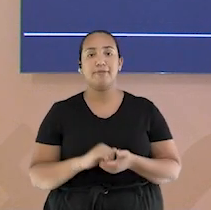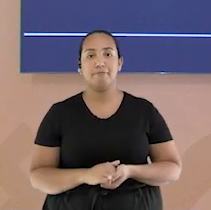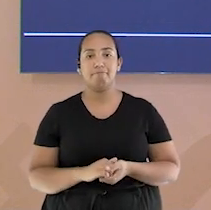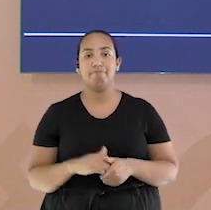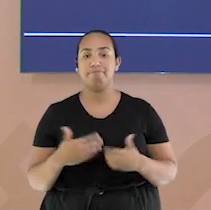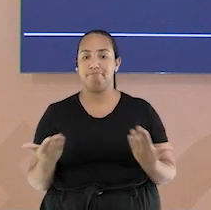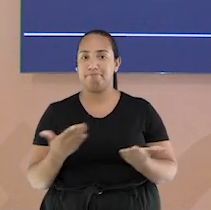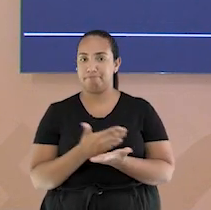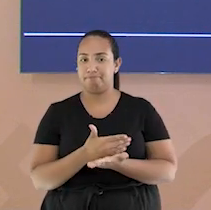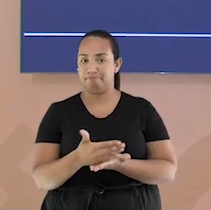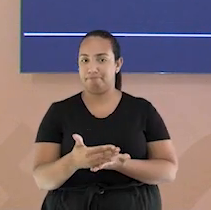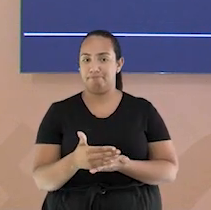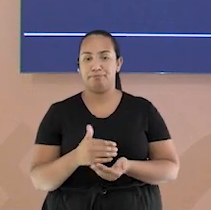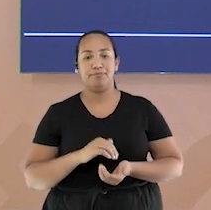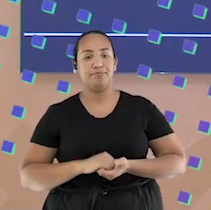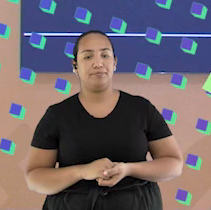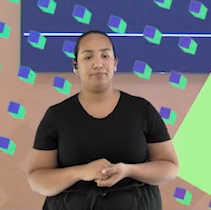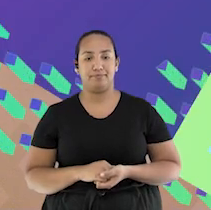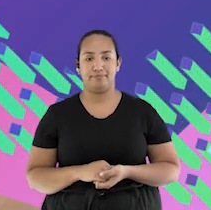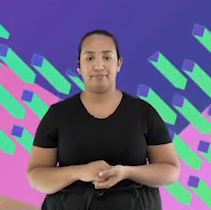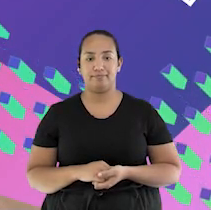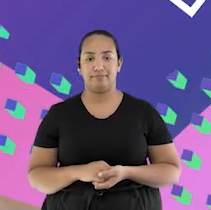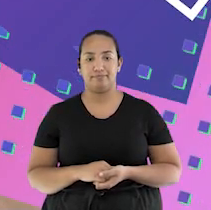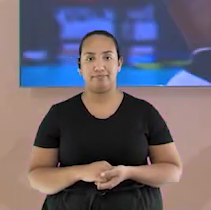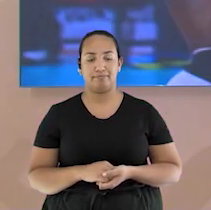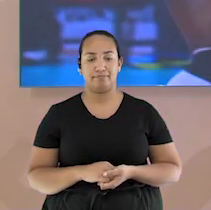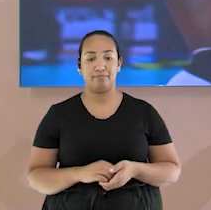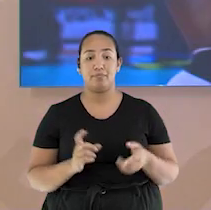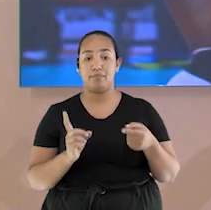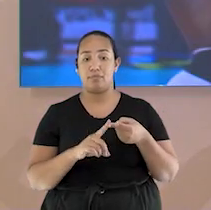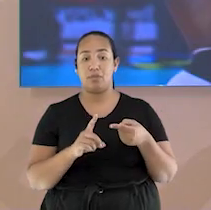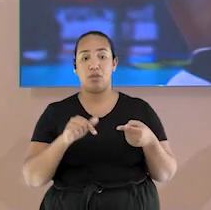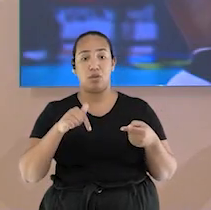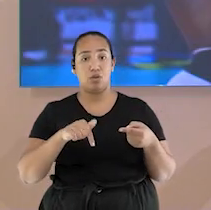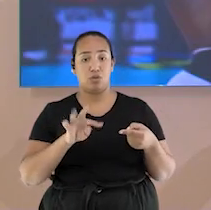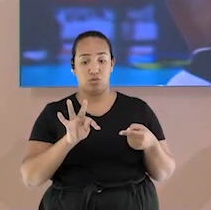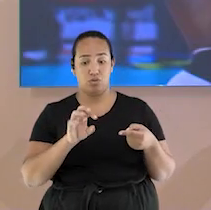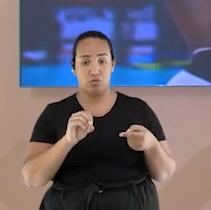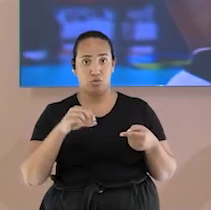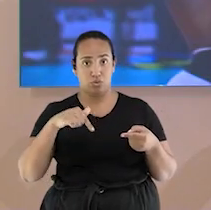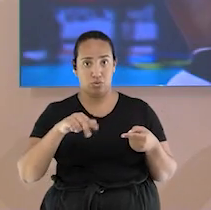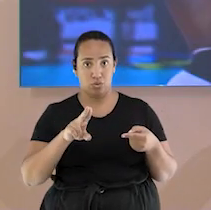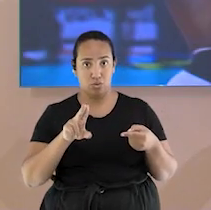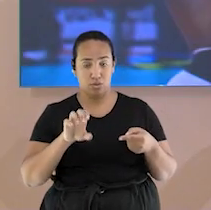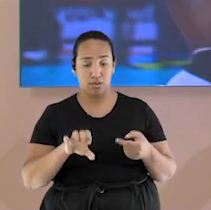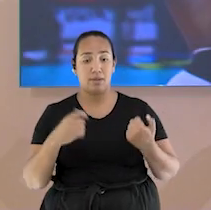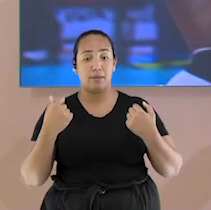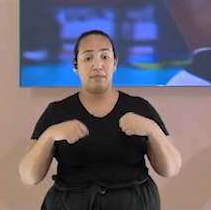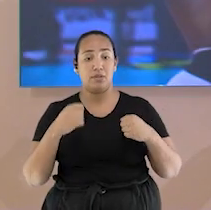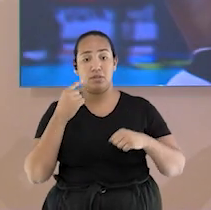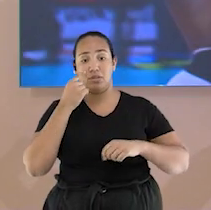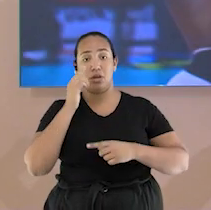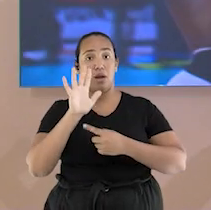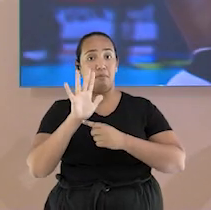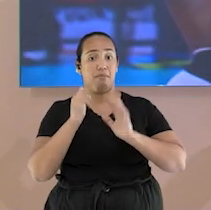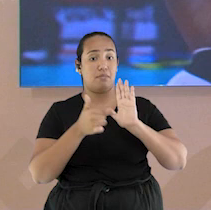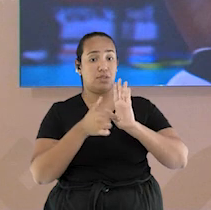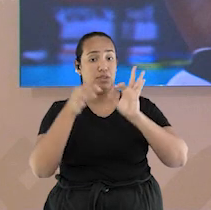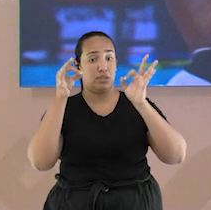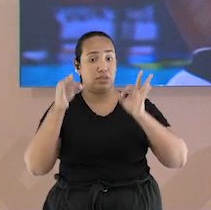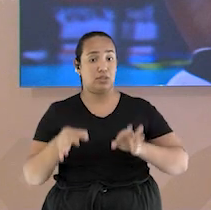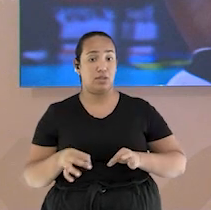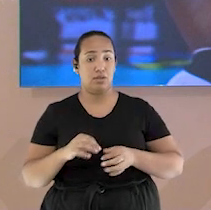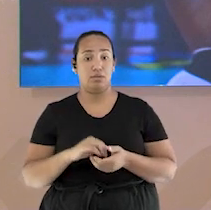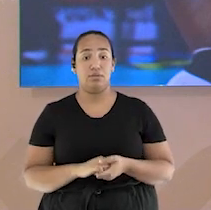Agora, vamos ao toque. O toque, você precisa estar atento como deve ser o posicionamento das